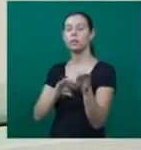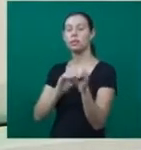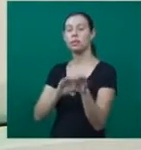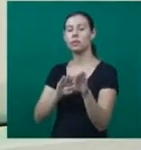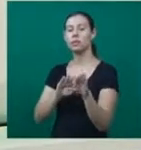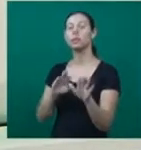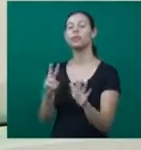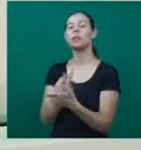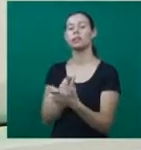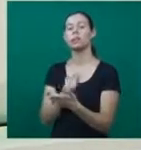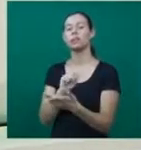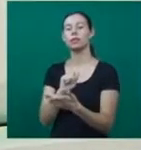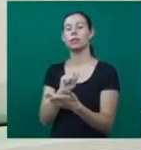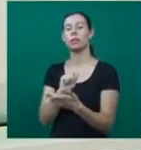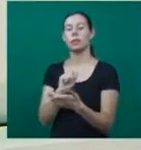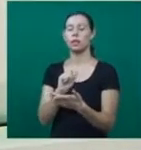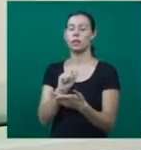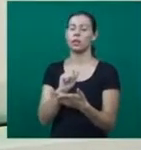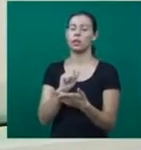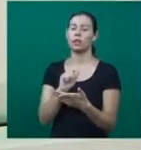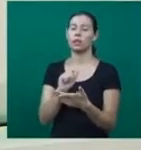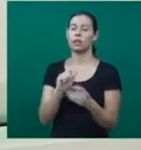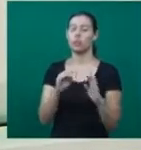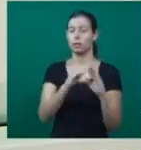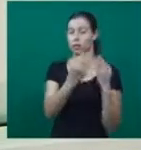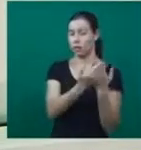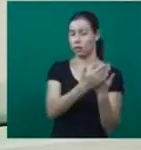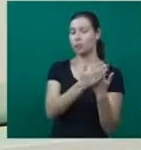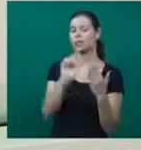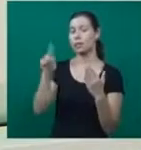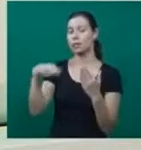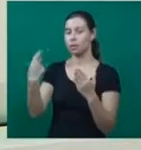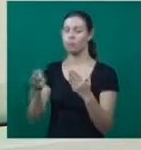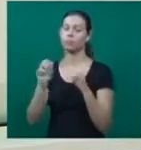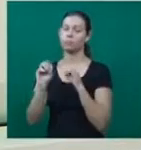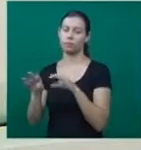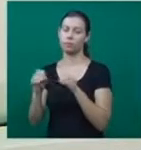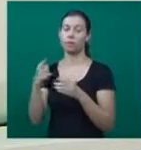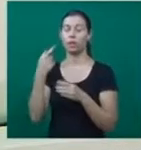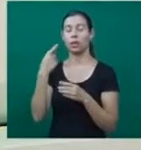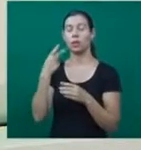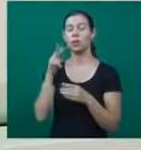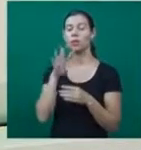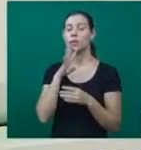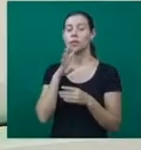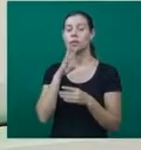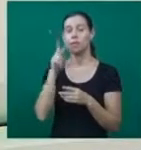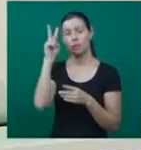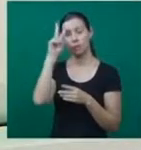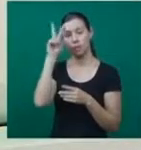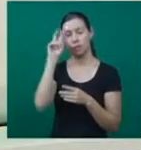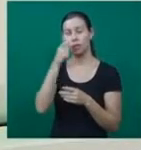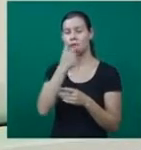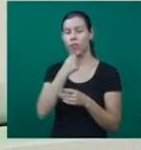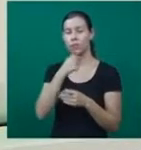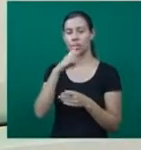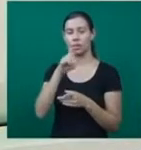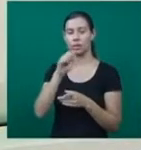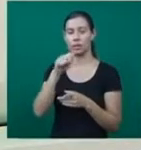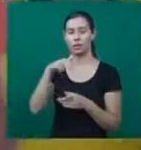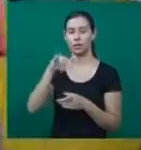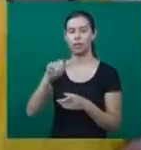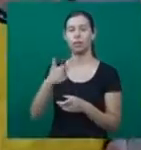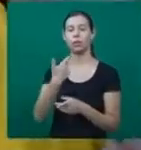de aula regular das crianças. É de graça. Você vai conhecer agora a história do Daniel e de outras crianças também que participam do